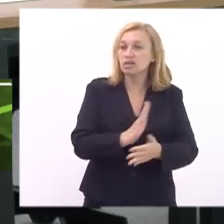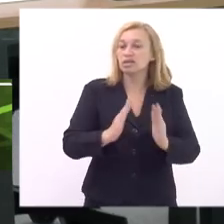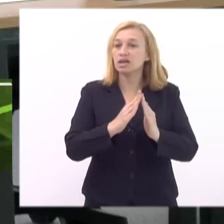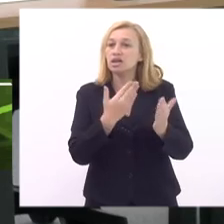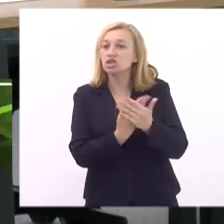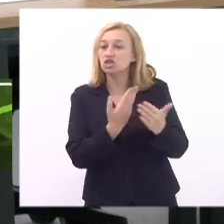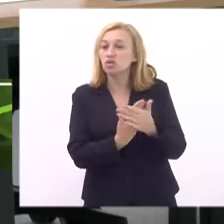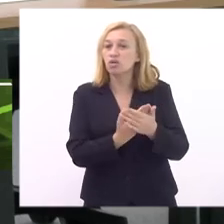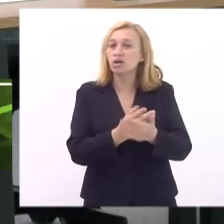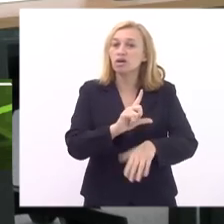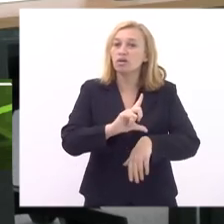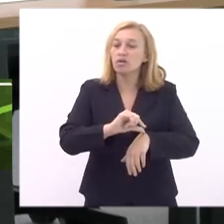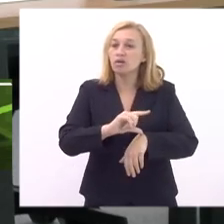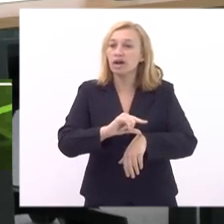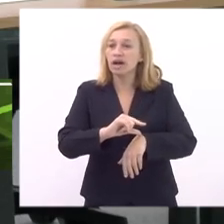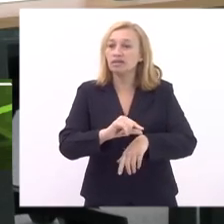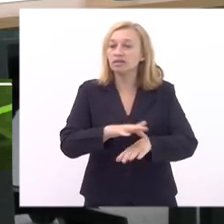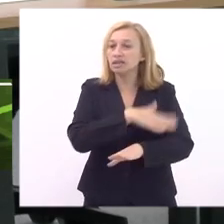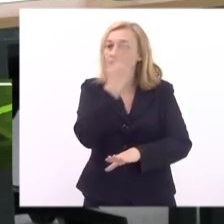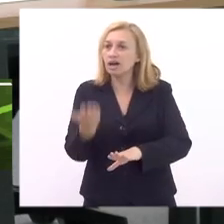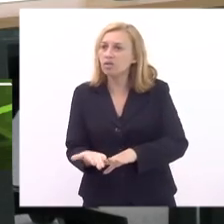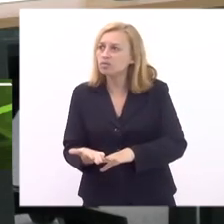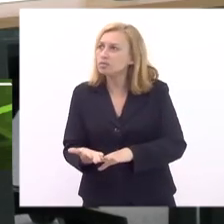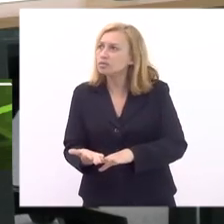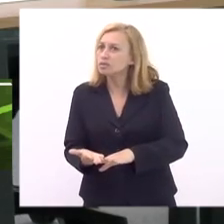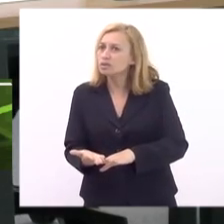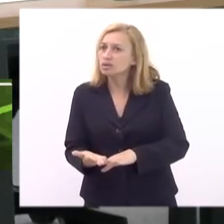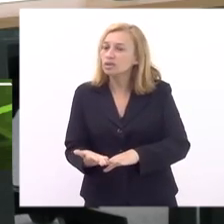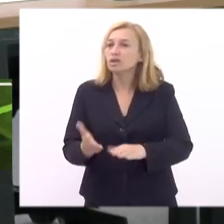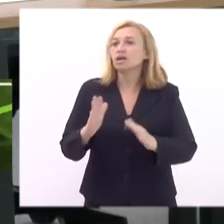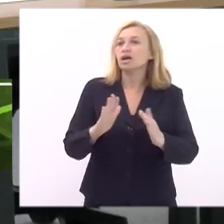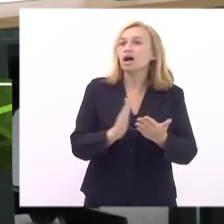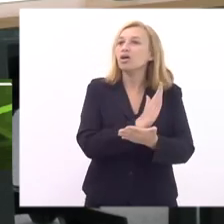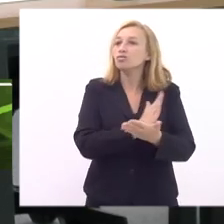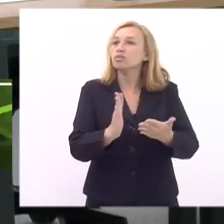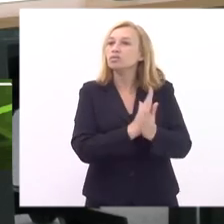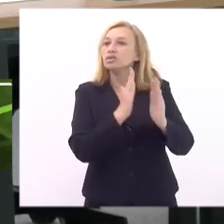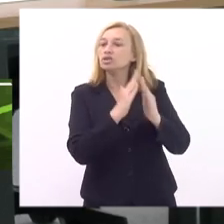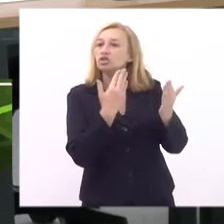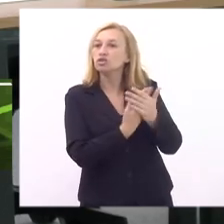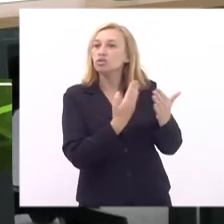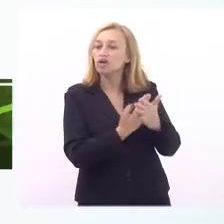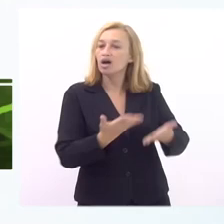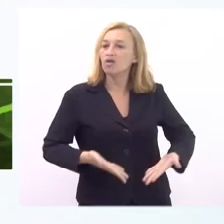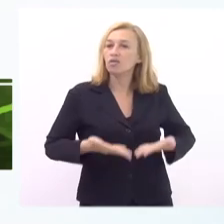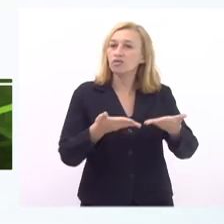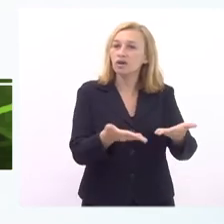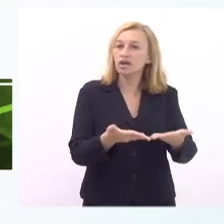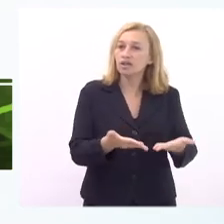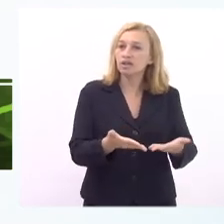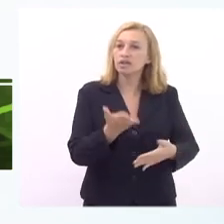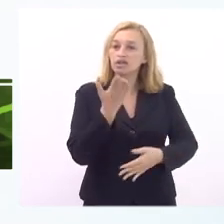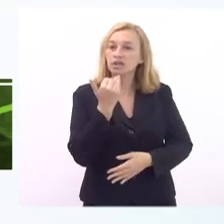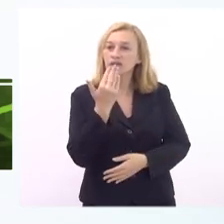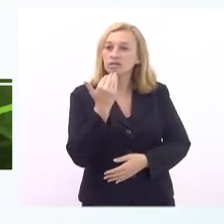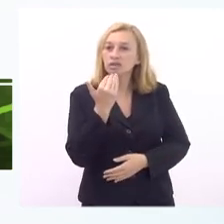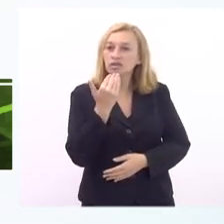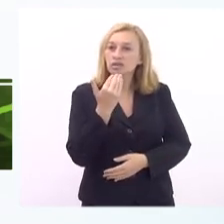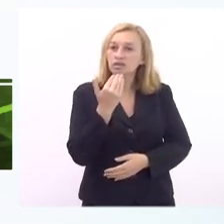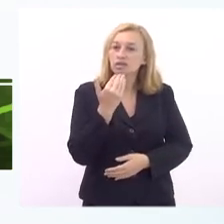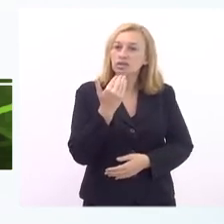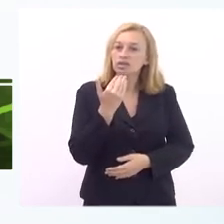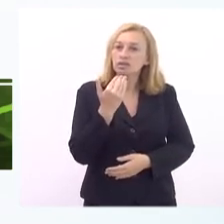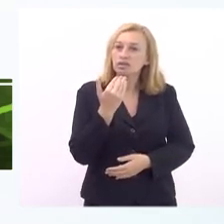integral Natan ainda não né algumas escolas estão tendo que adequar o seu a oferta do número de alimentação de refeições